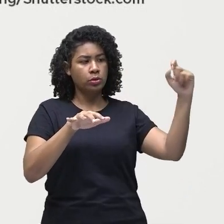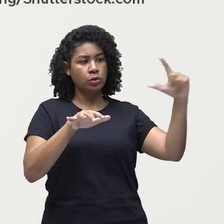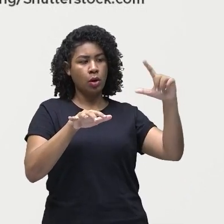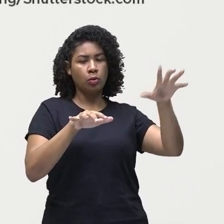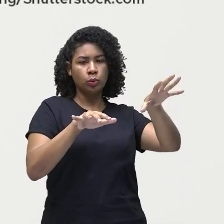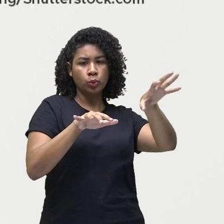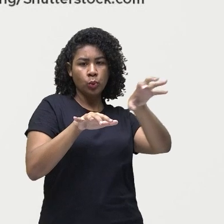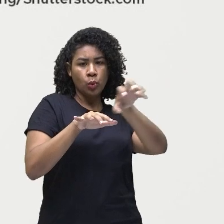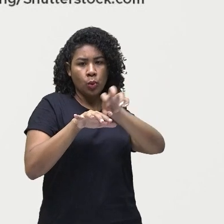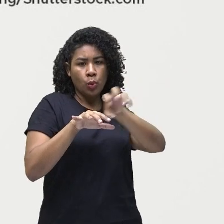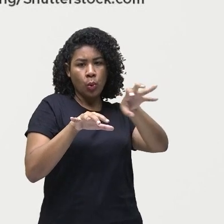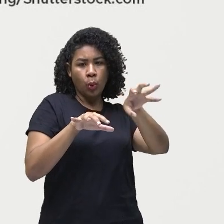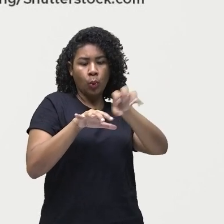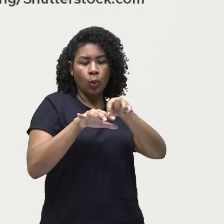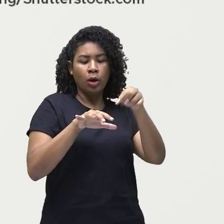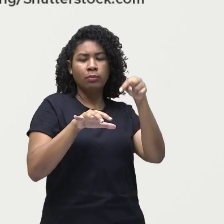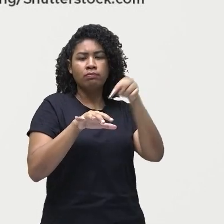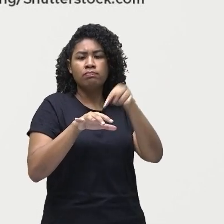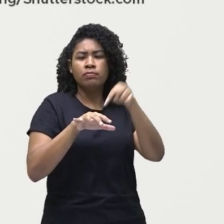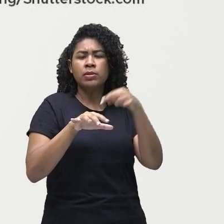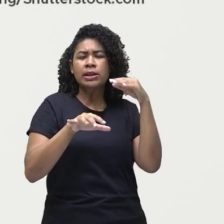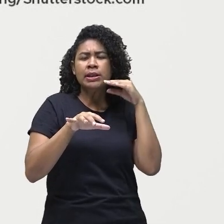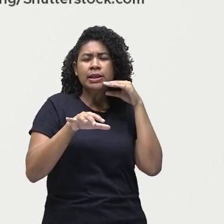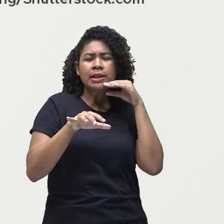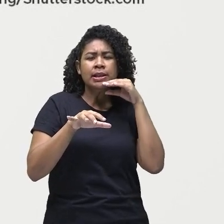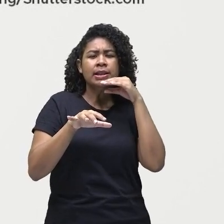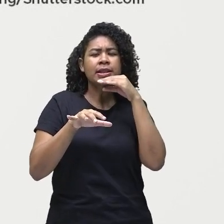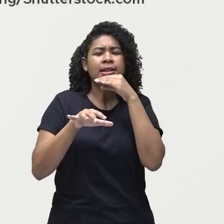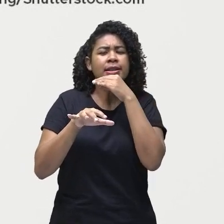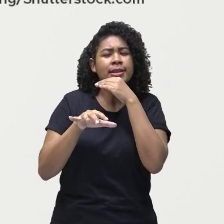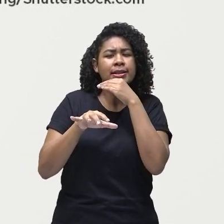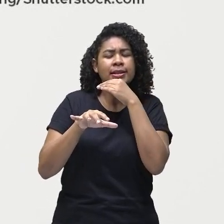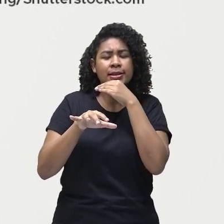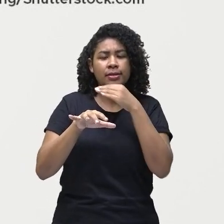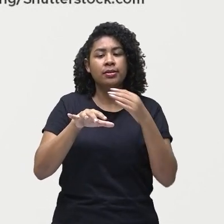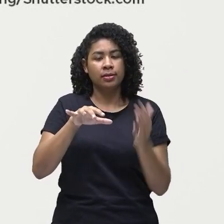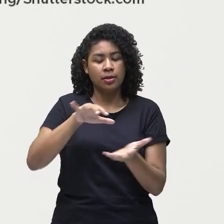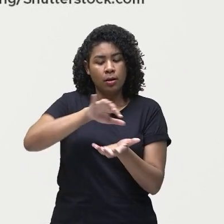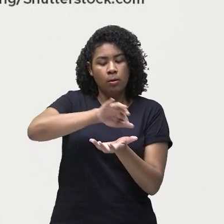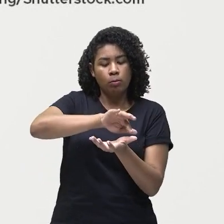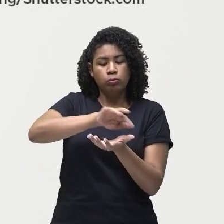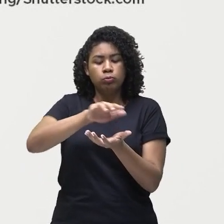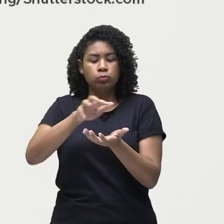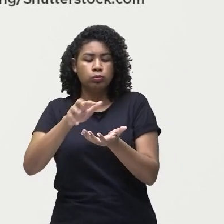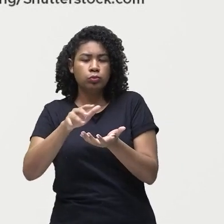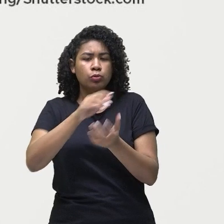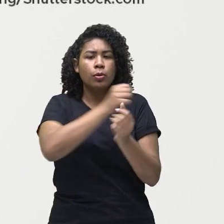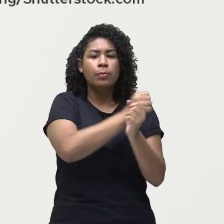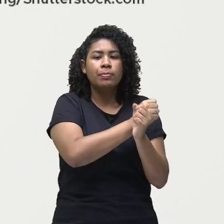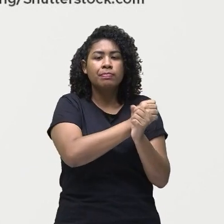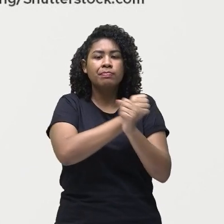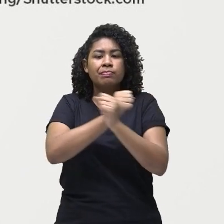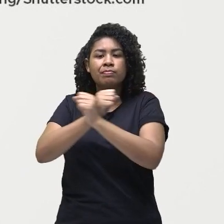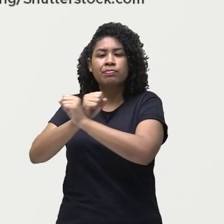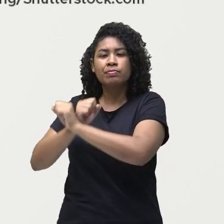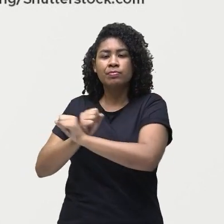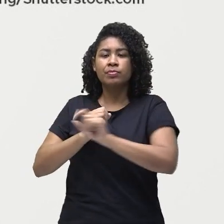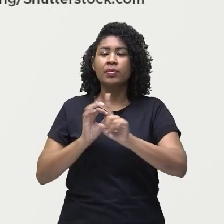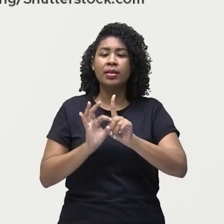no planeta. Os gases absorvem e devolvem para o planeta, garantindo assim uma temperatura